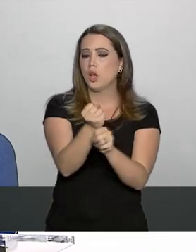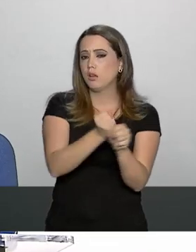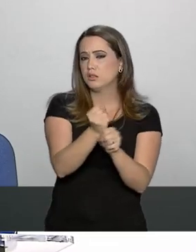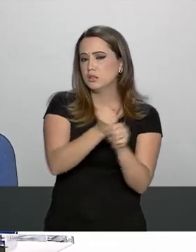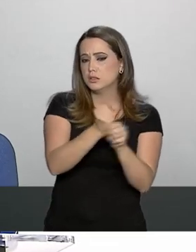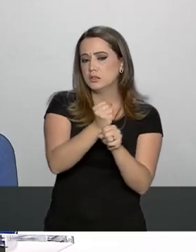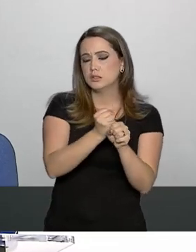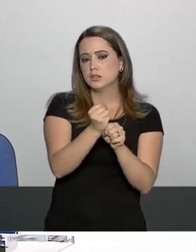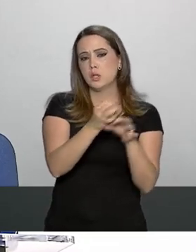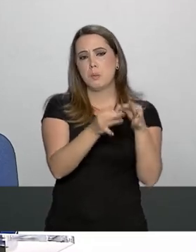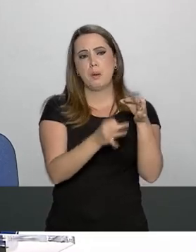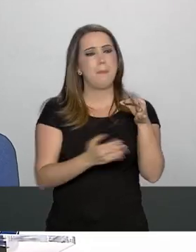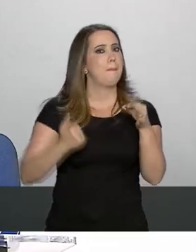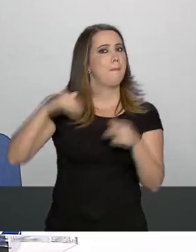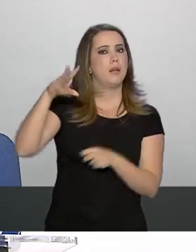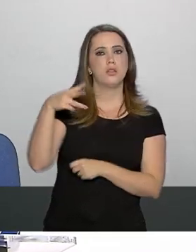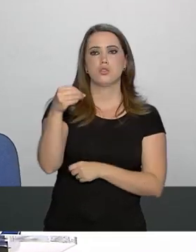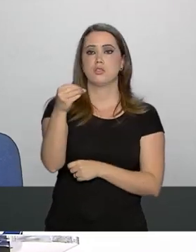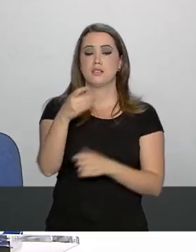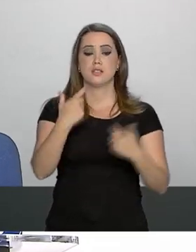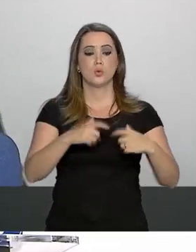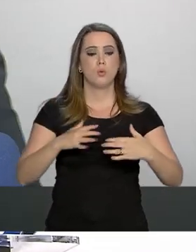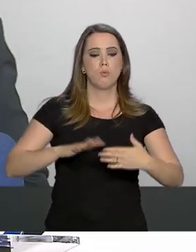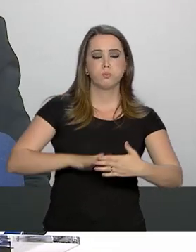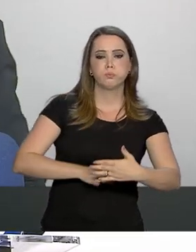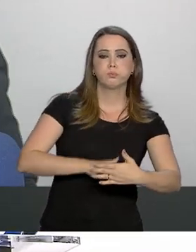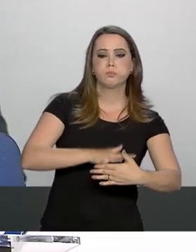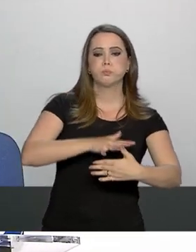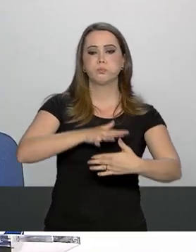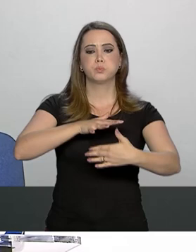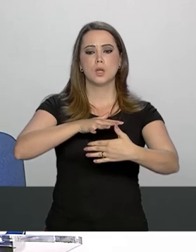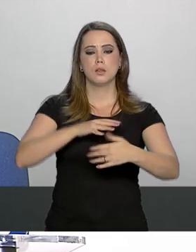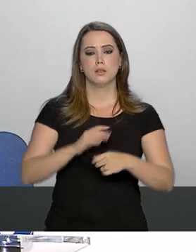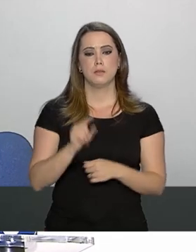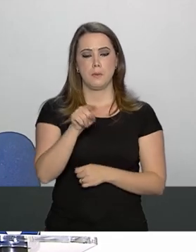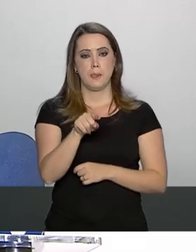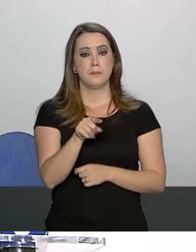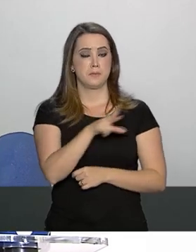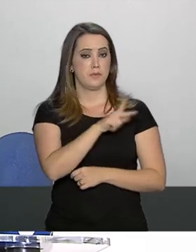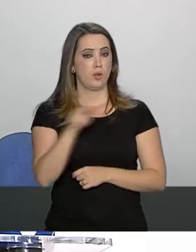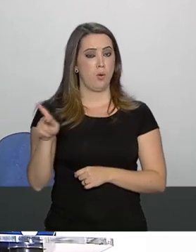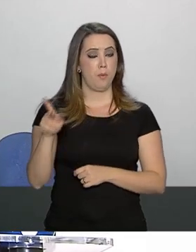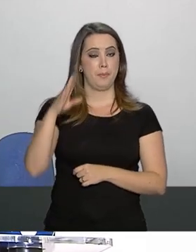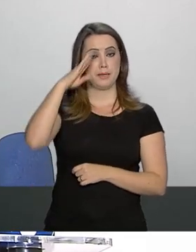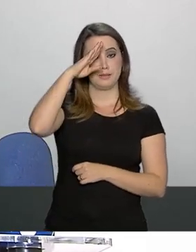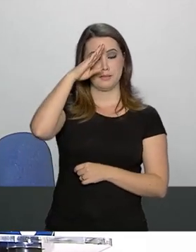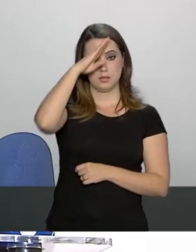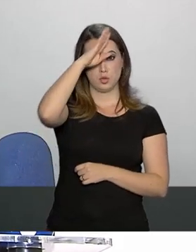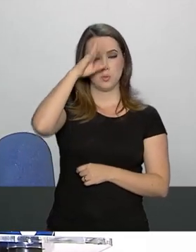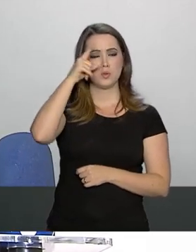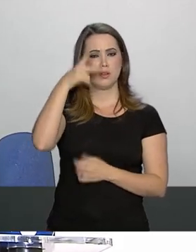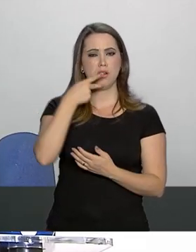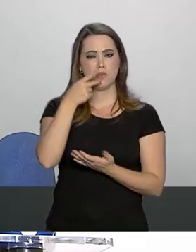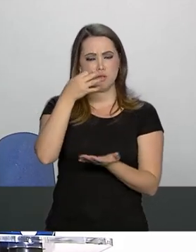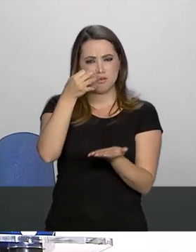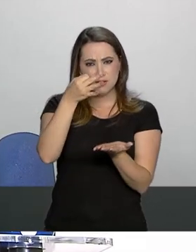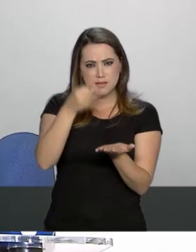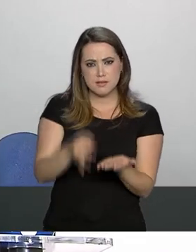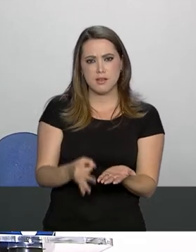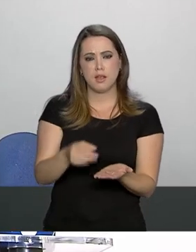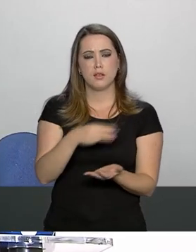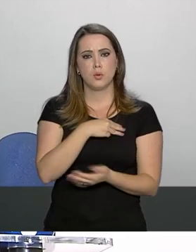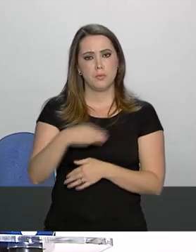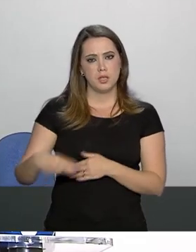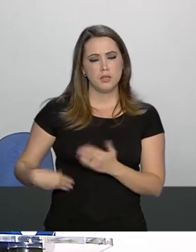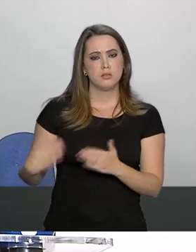se alonga além de 300 barragens o presidente você confia no ministro do Júnior comentar o algo que